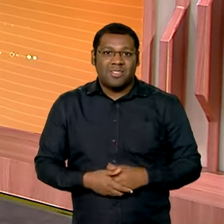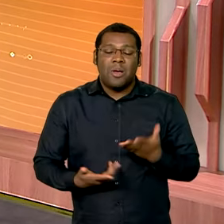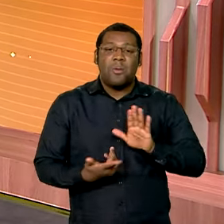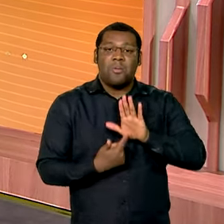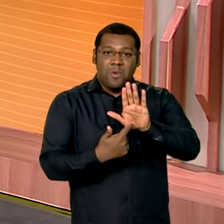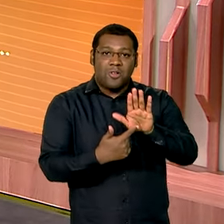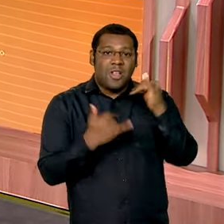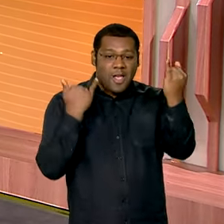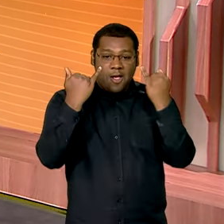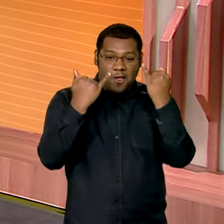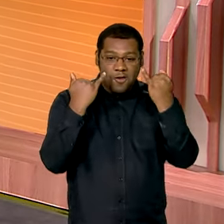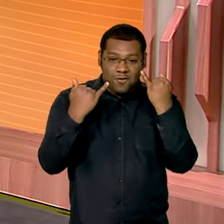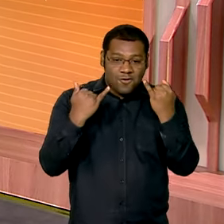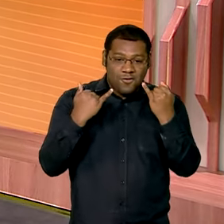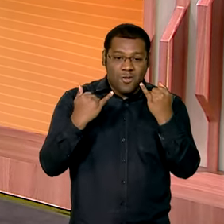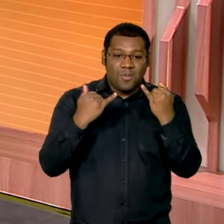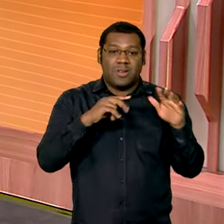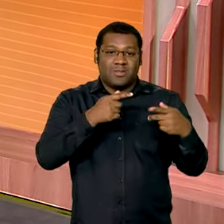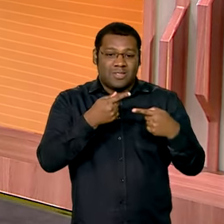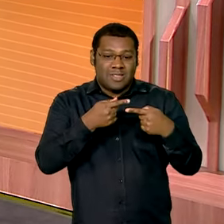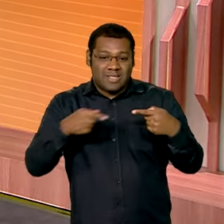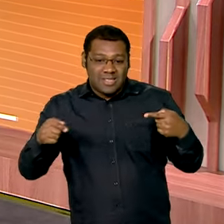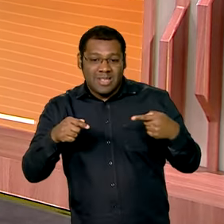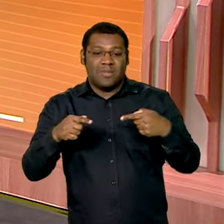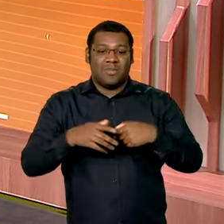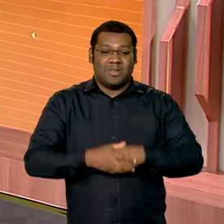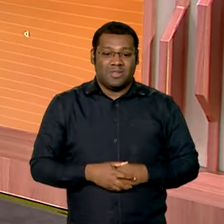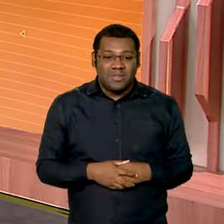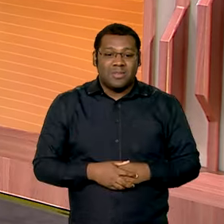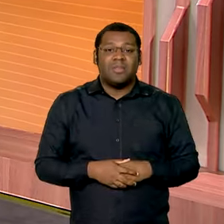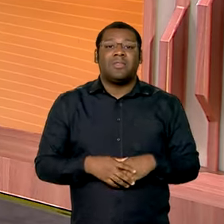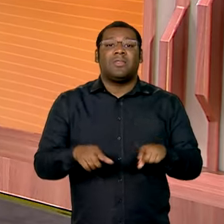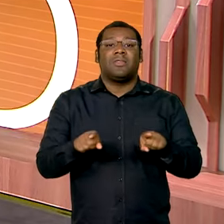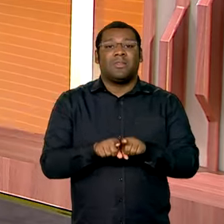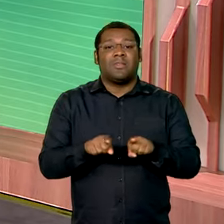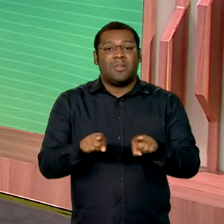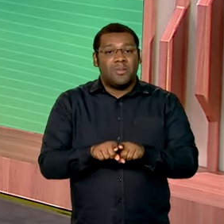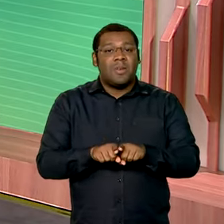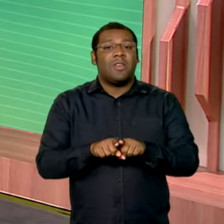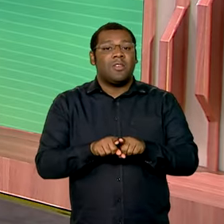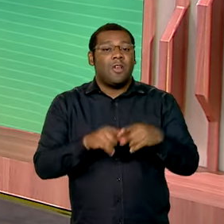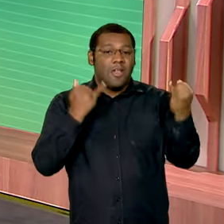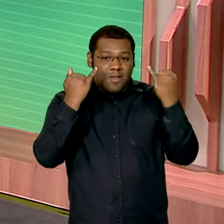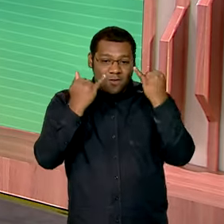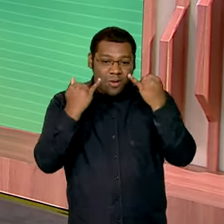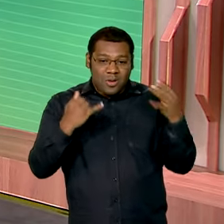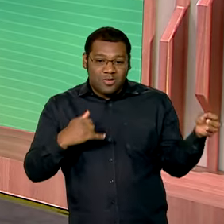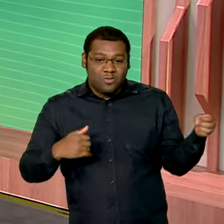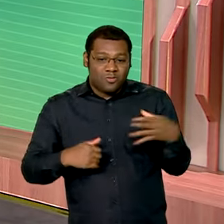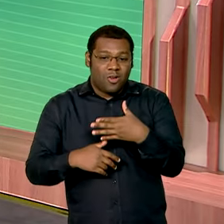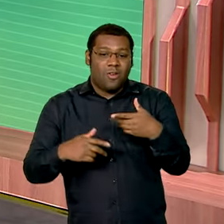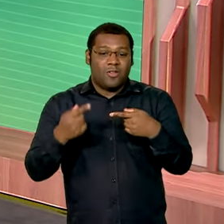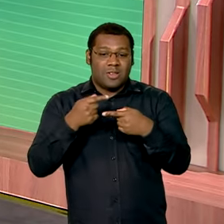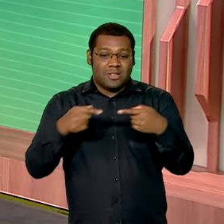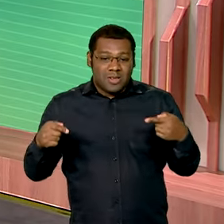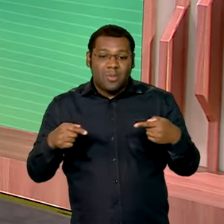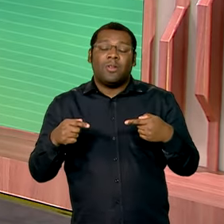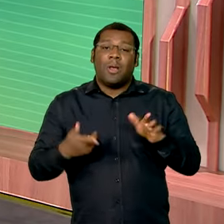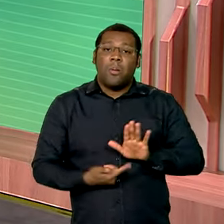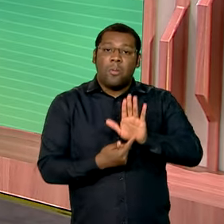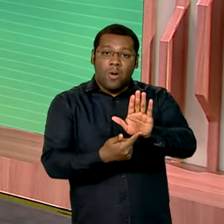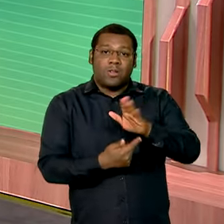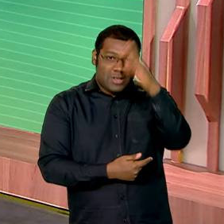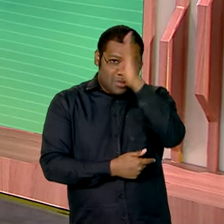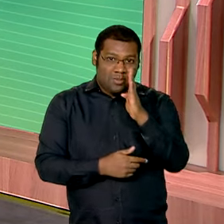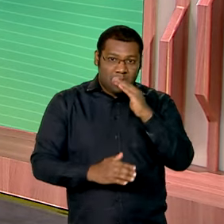dados divulgados ao longo da semana, alguns anúncios feitos ao longo da semana que mostram como o país está avançando